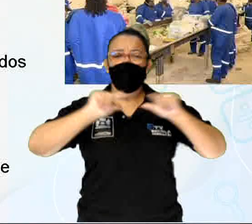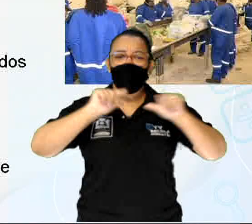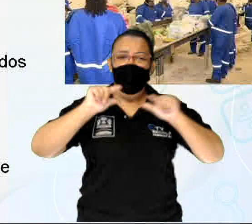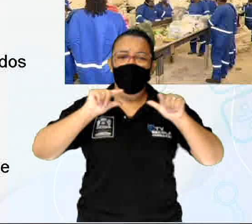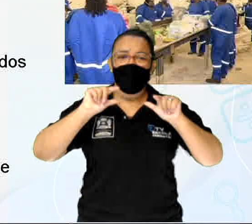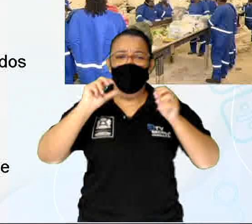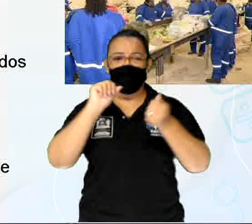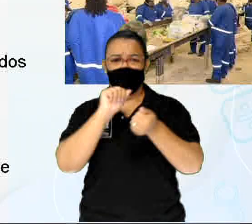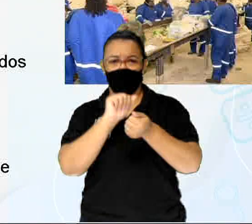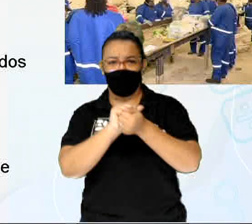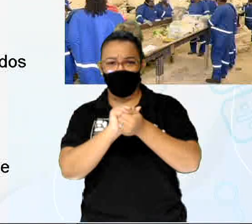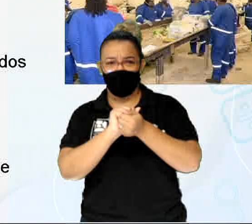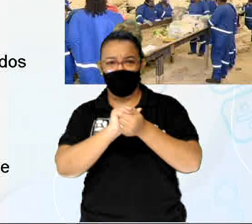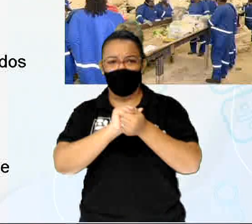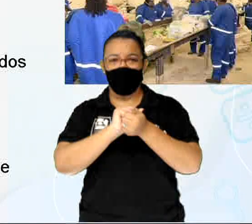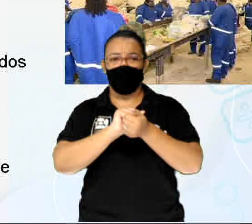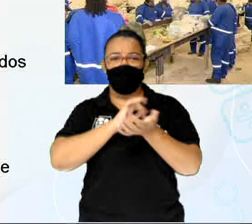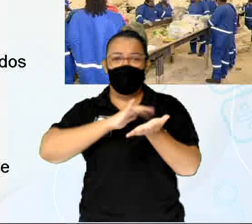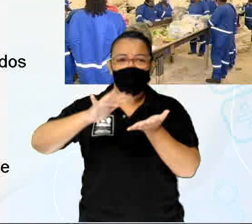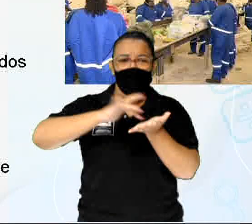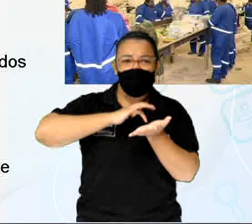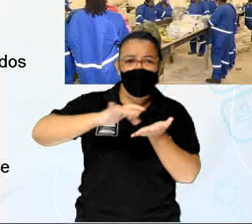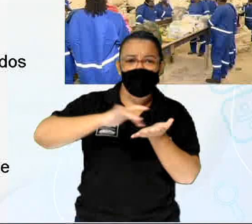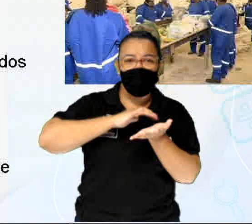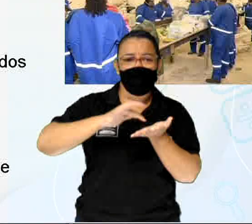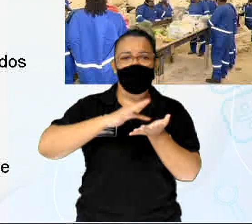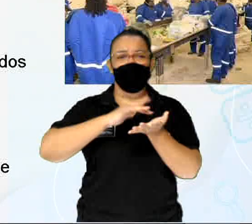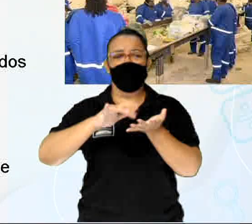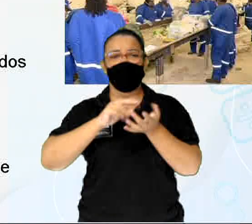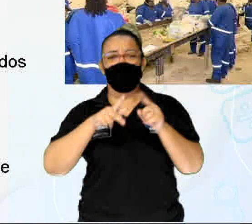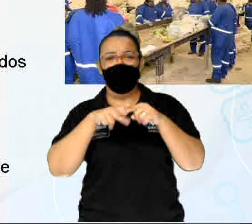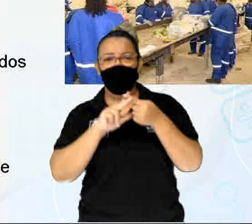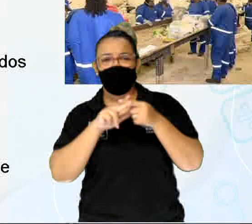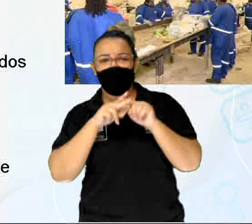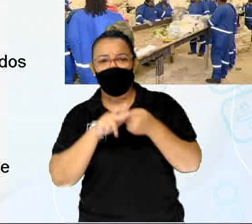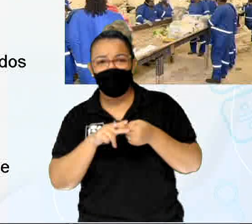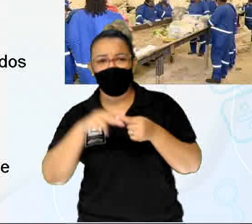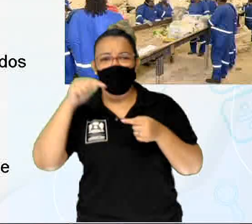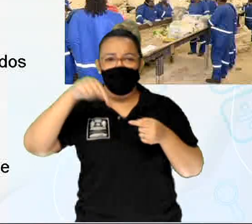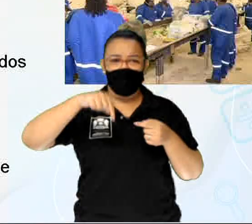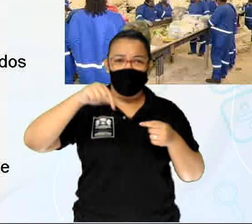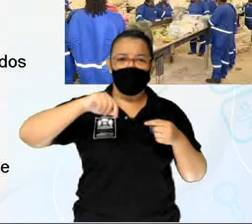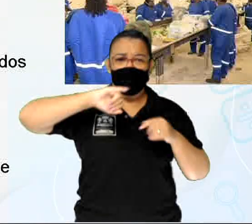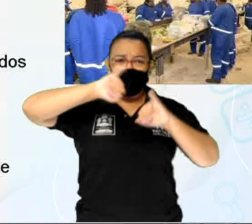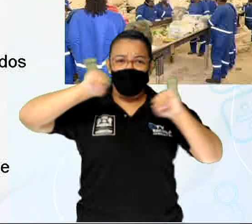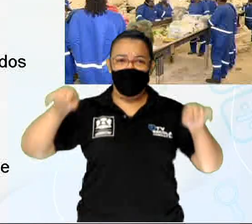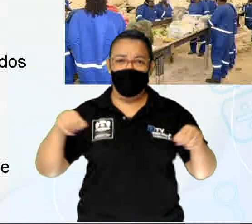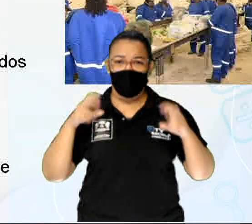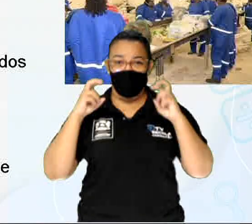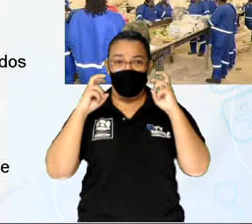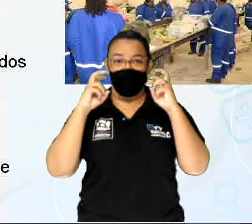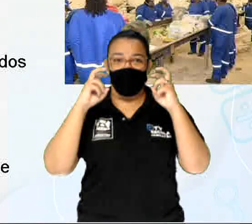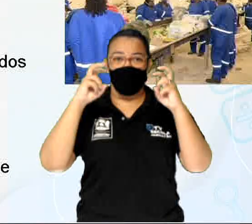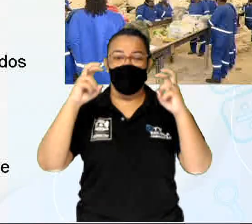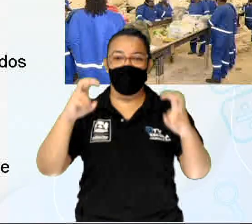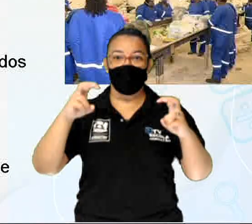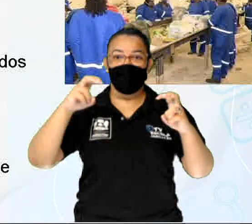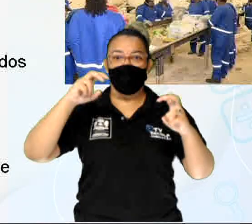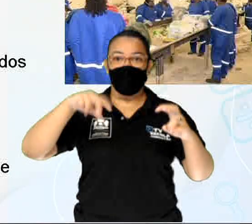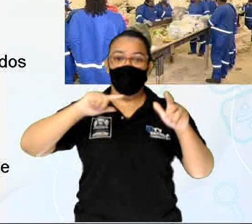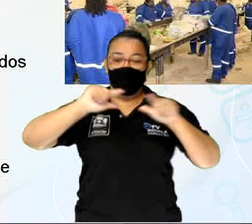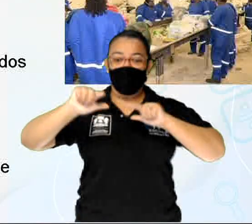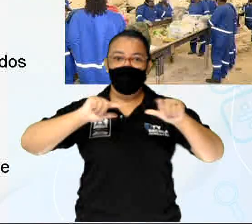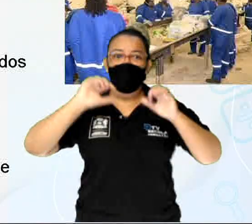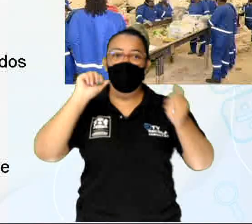conjunto com a Secretaria Executiva de Serviços Urbanos e Defesa Civil e a Secretaria de Assistência